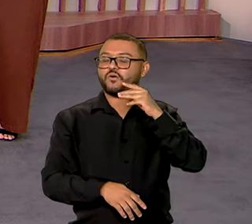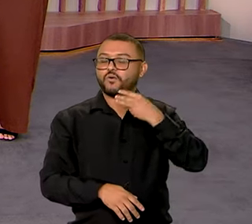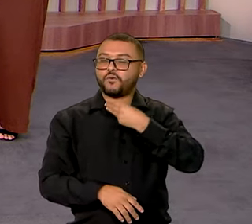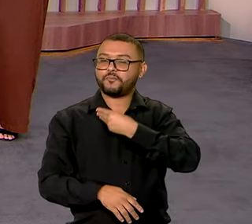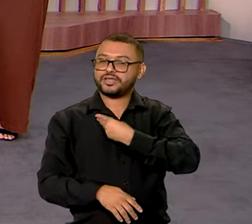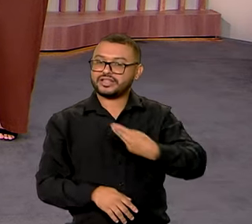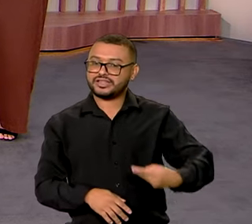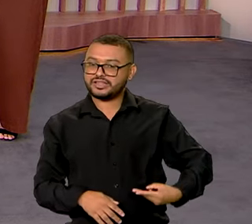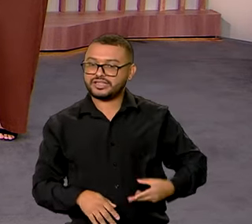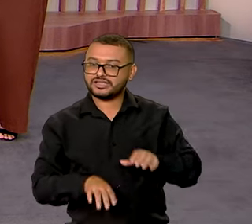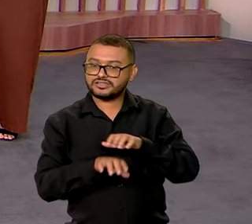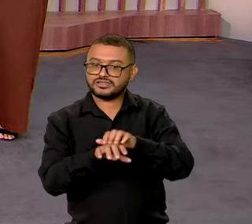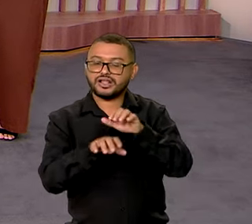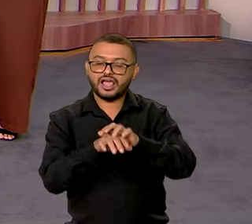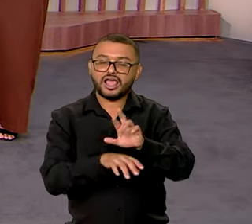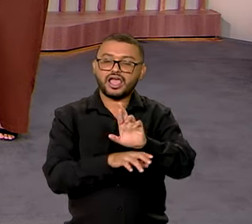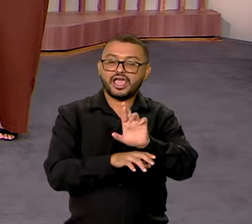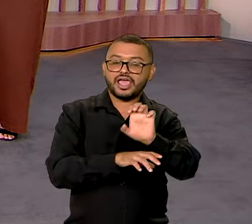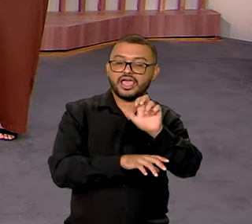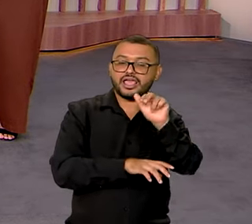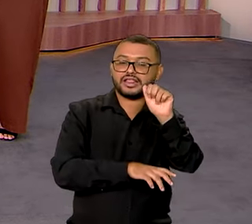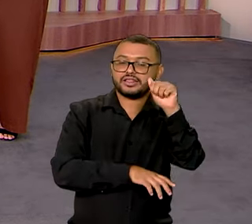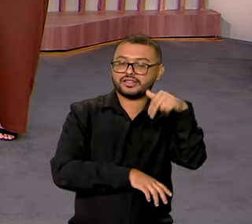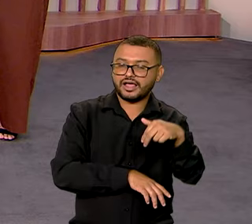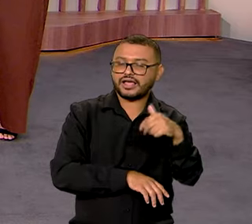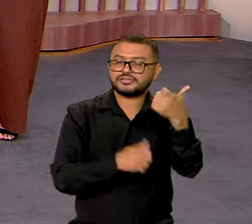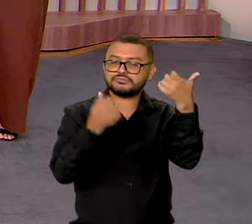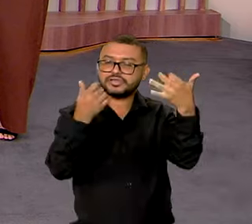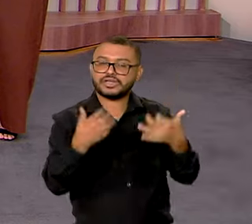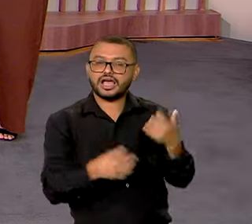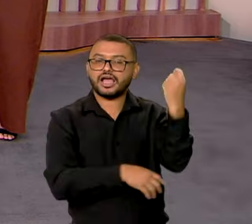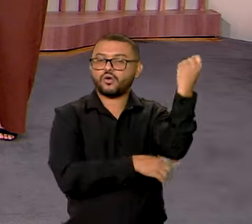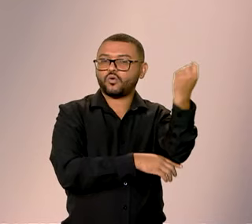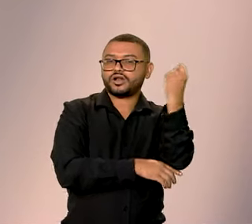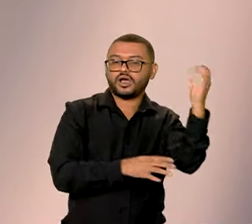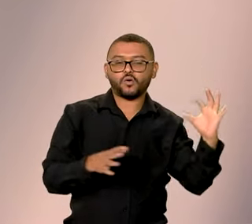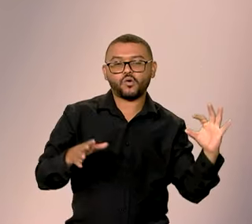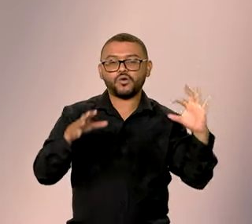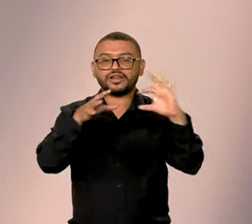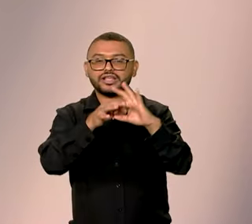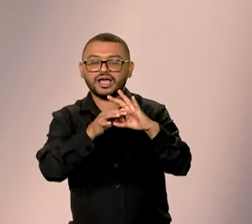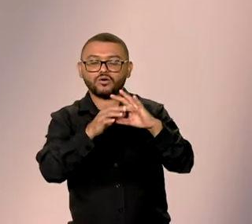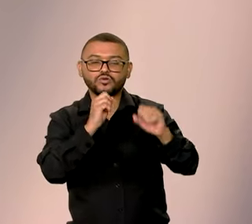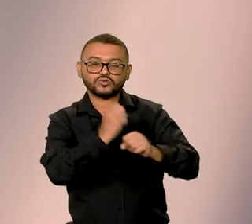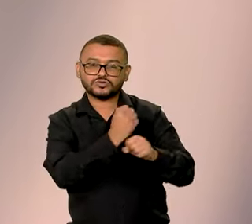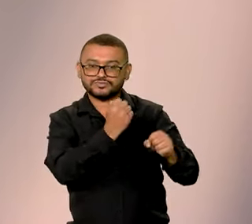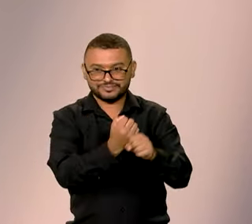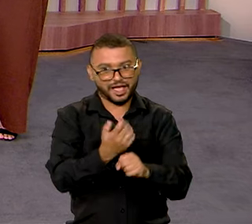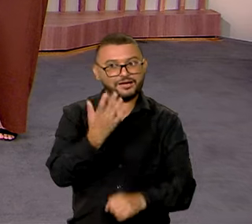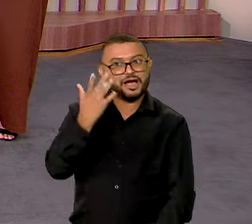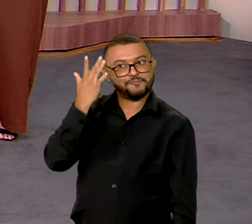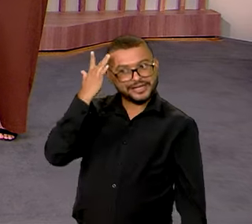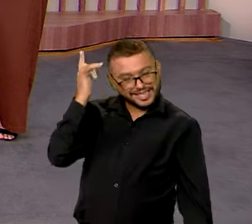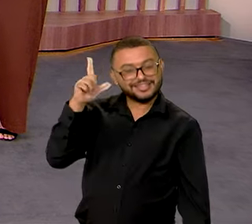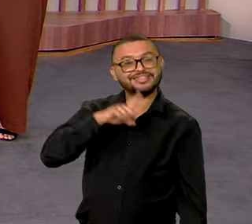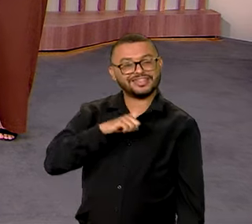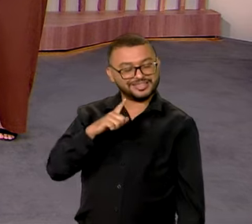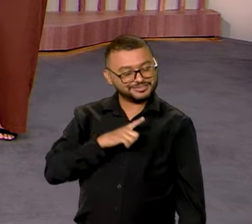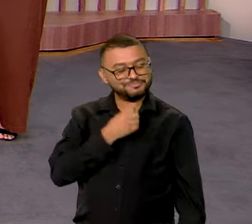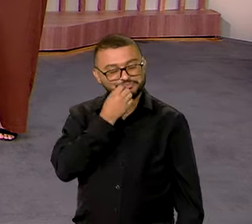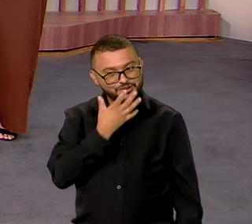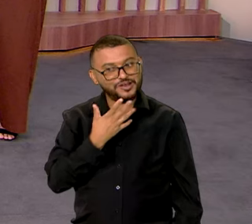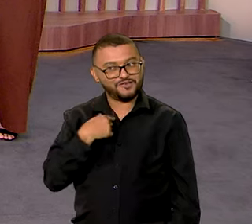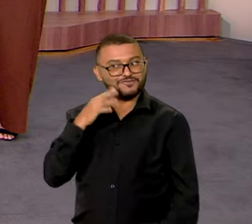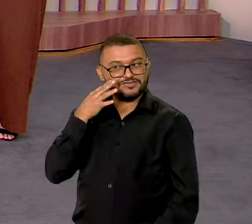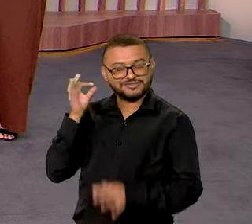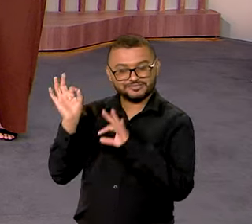ministro dos Transportes, Renan Filho. Vamos falar bastante do Rio Grande do Sul, dessa reconexão de estradas e muito mais também. A gente se vê amanhã. Maravilha, eu